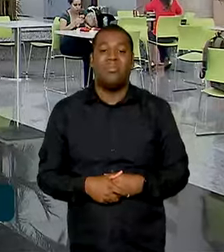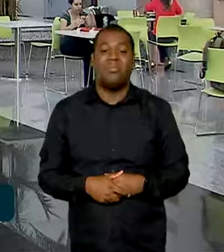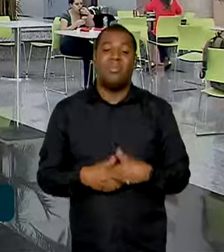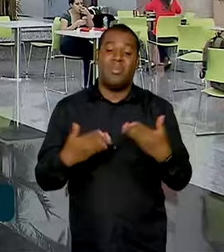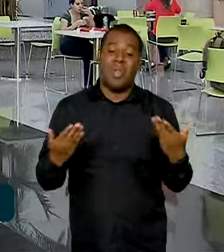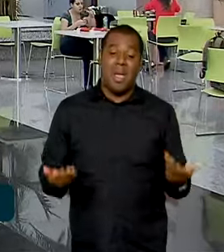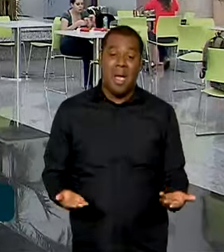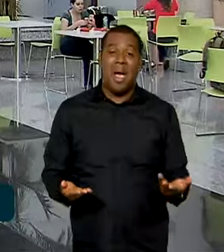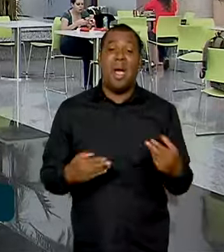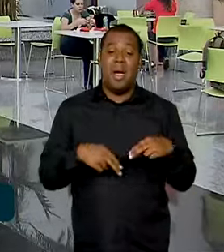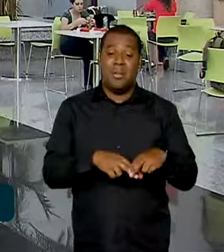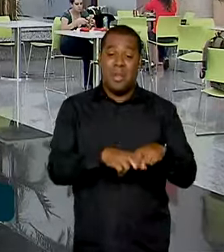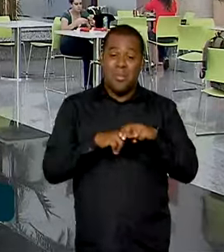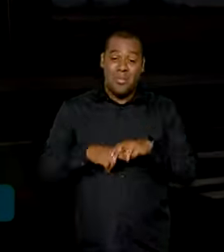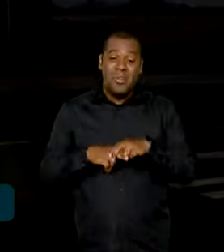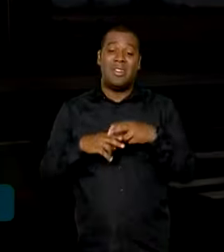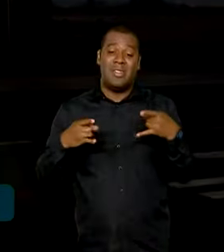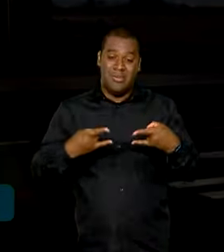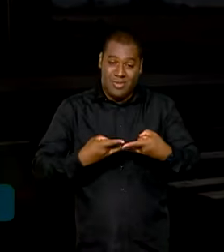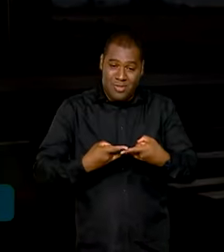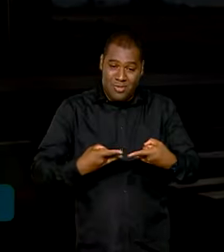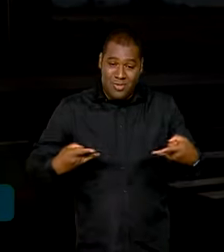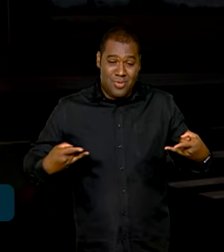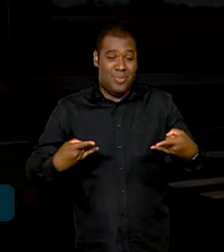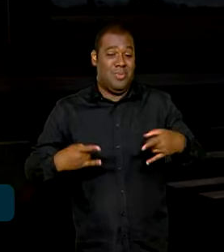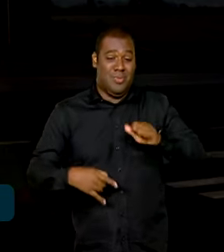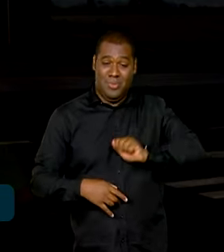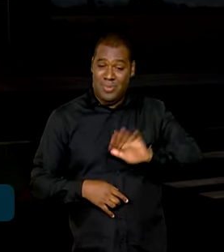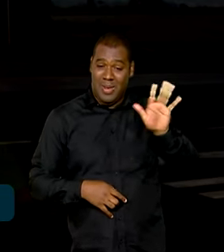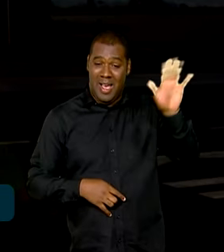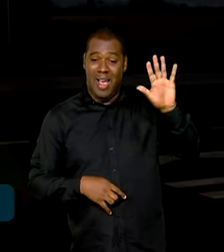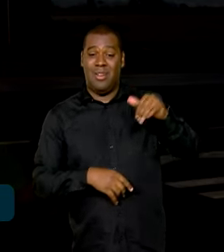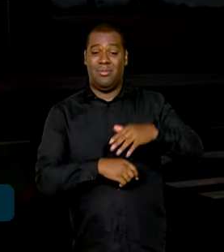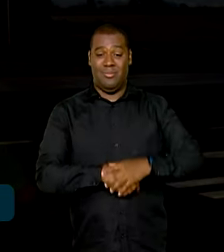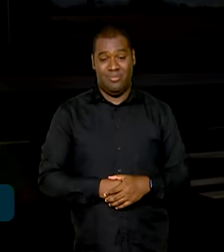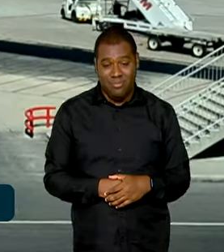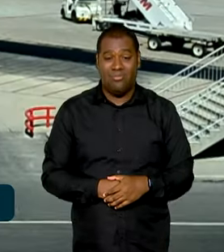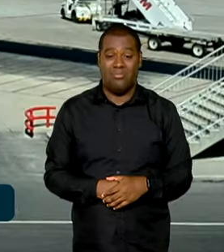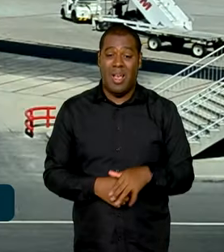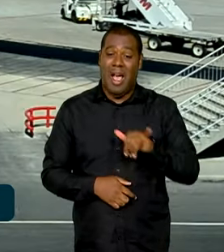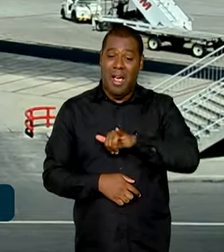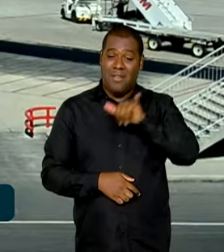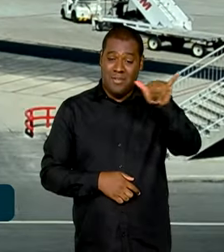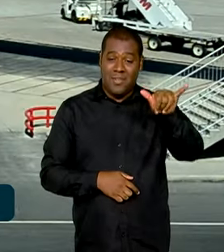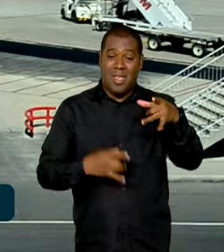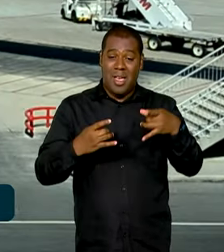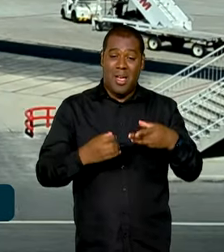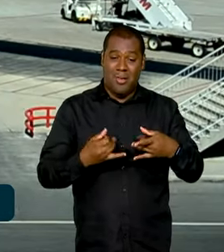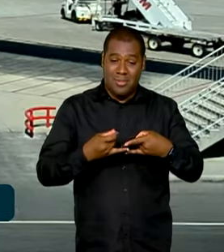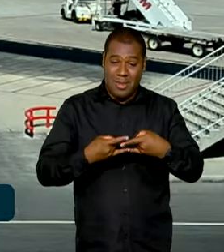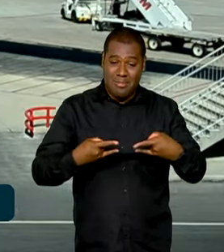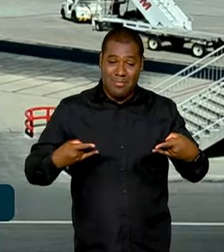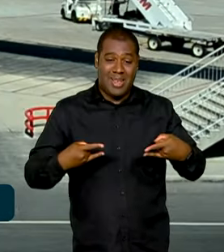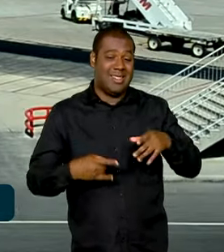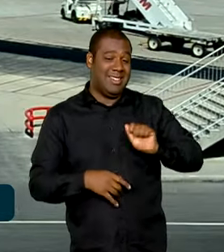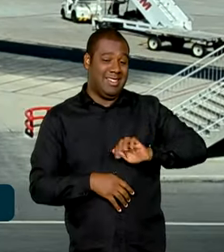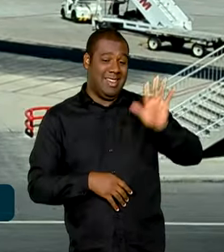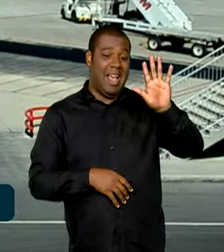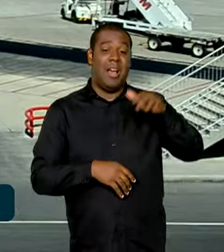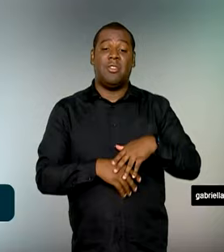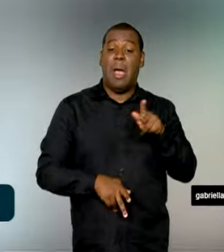fizeram o custo de um bilhete aéreo disparar. O alto valor cobrado pelas passagens afetou muitos